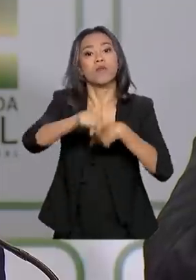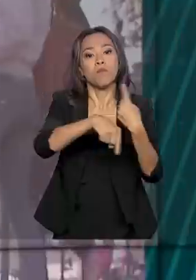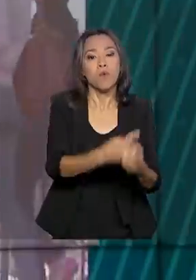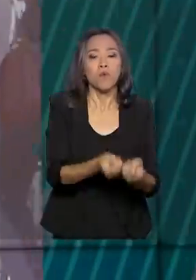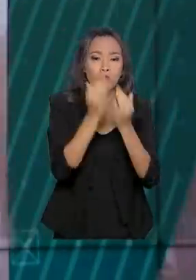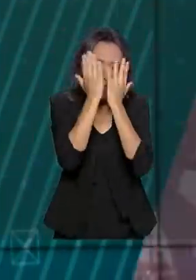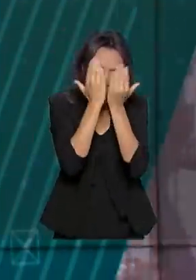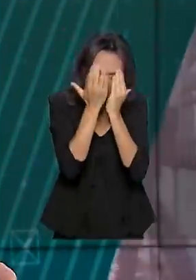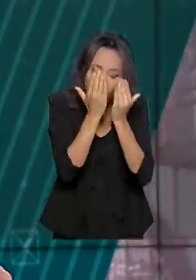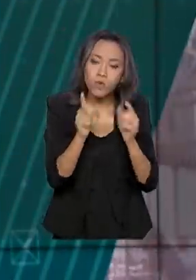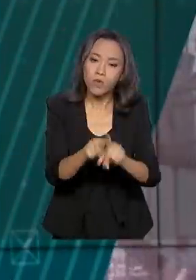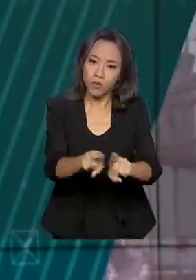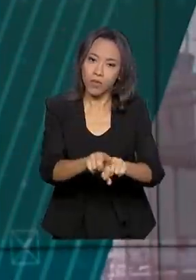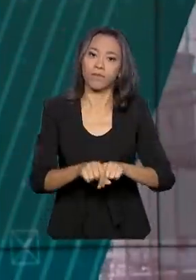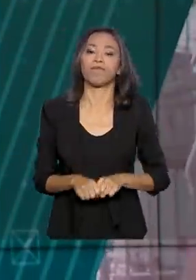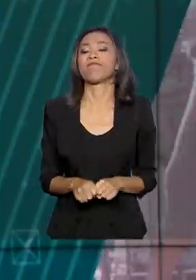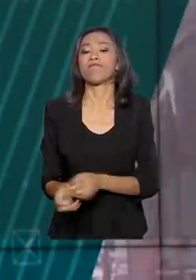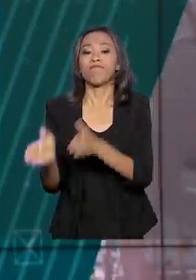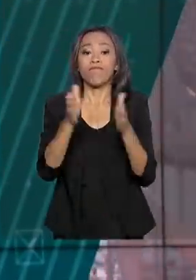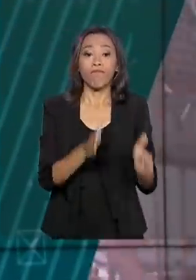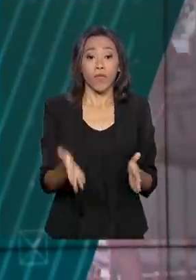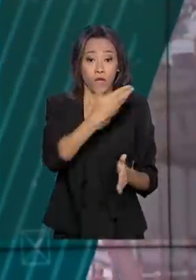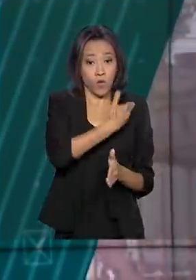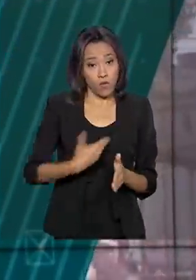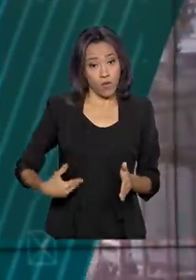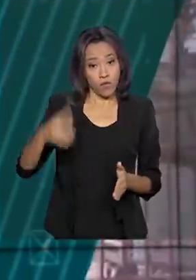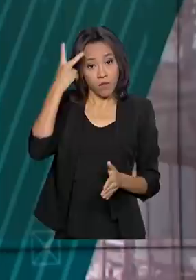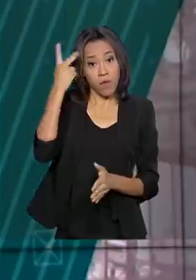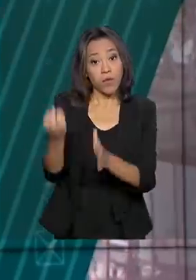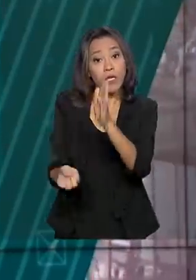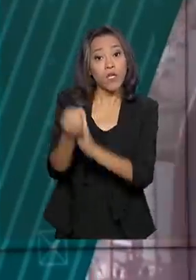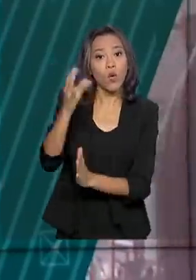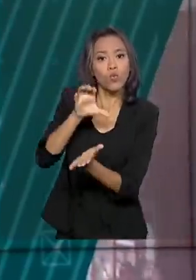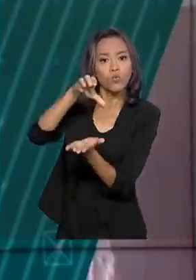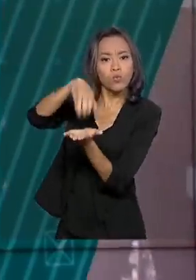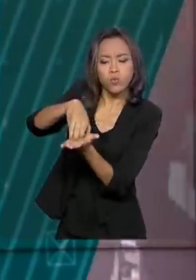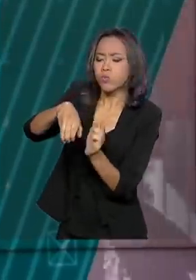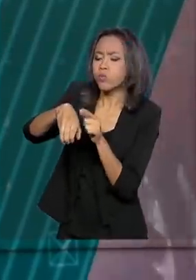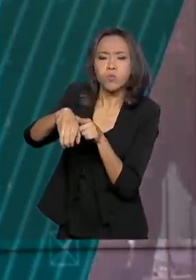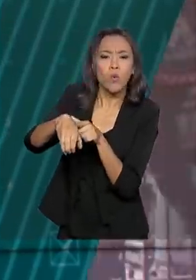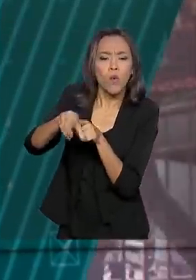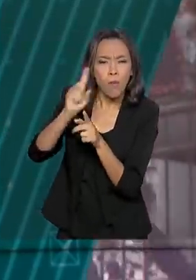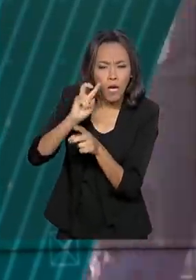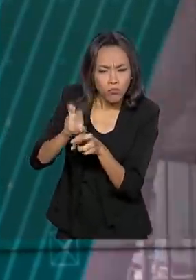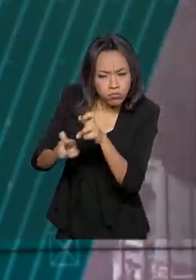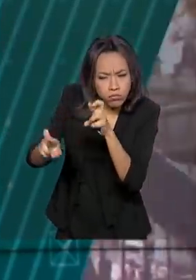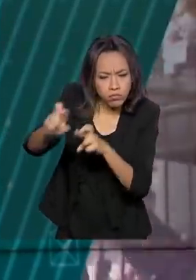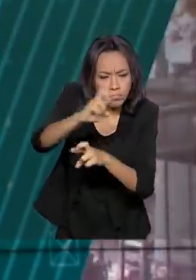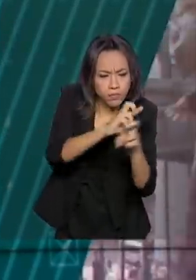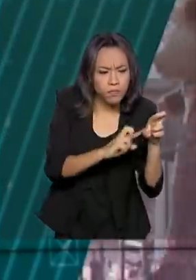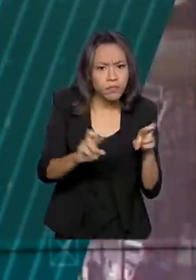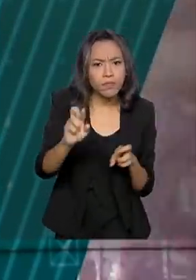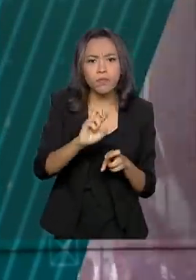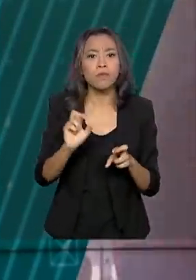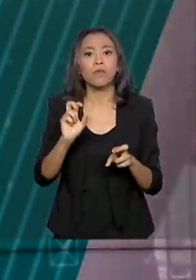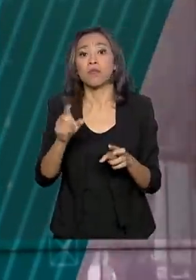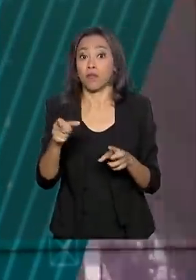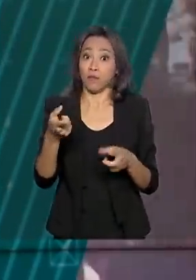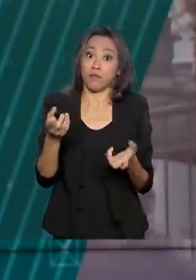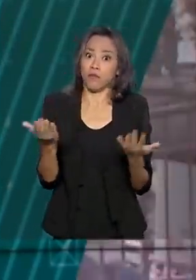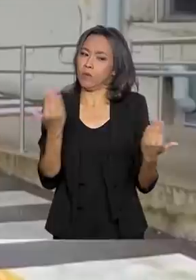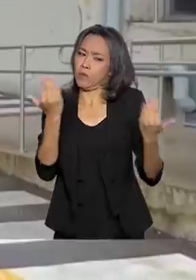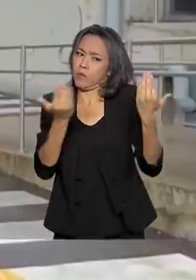dia. E o governo de São Paulo criou um centro de contingência para monitorar casos suspeitos do novo coronavírus.